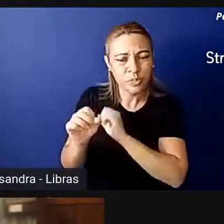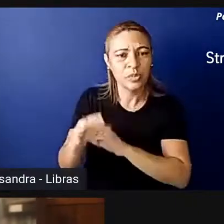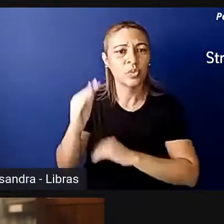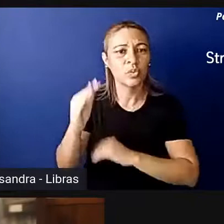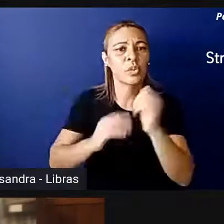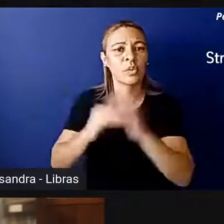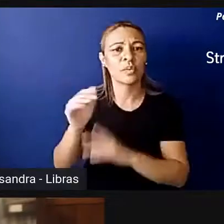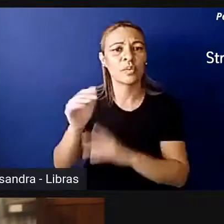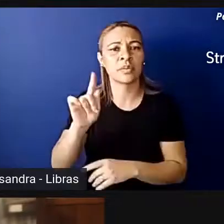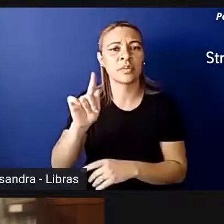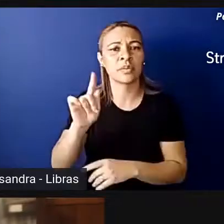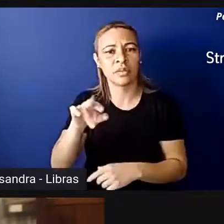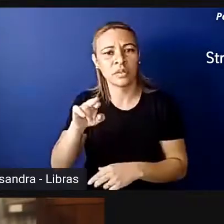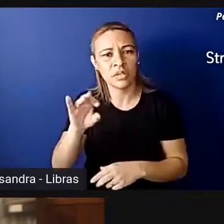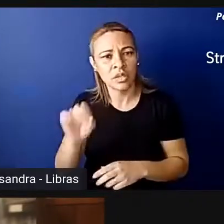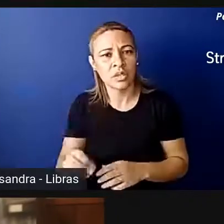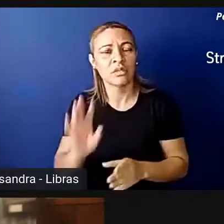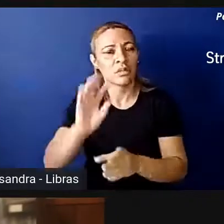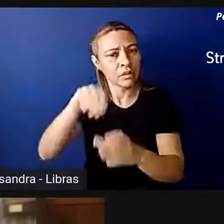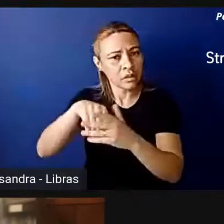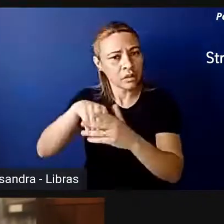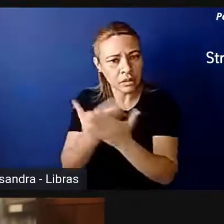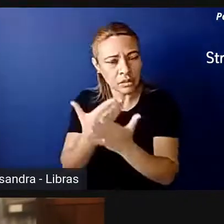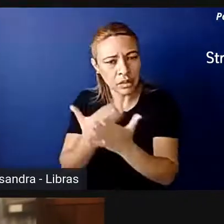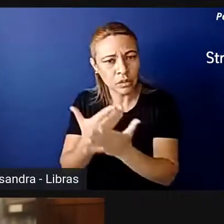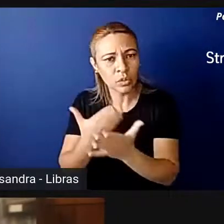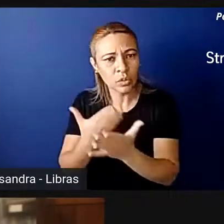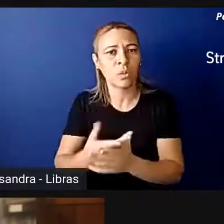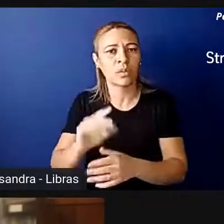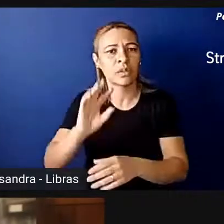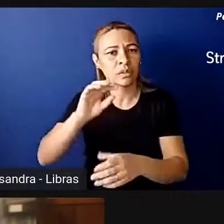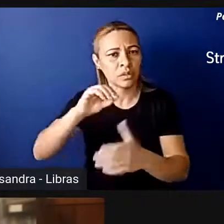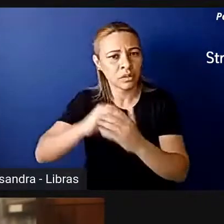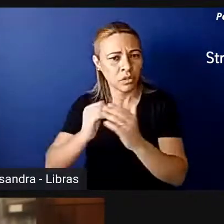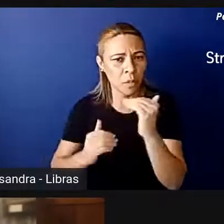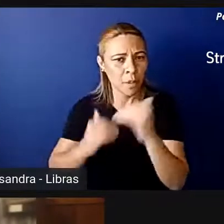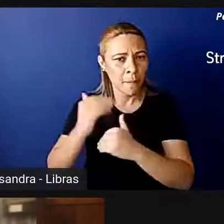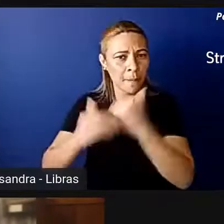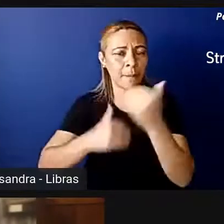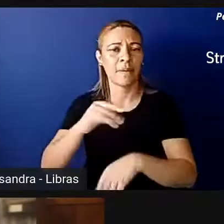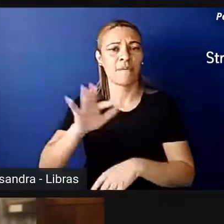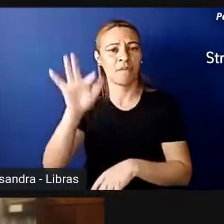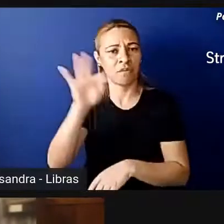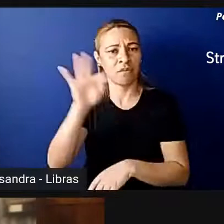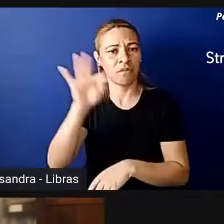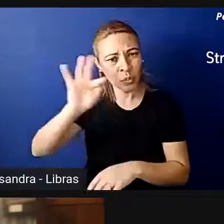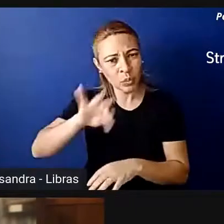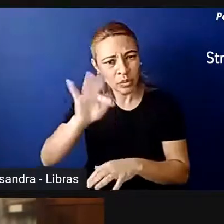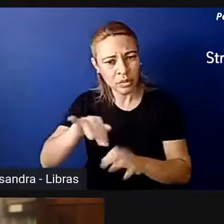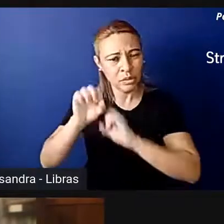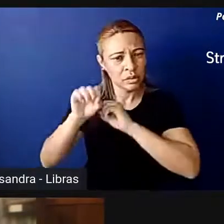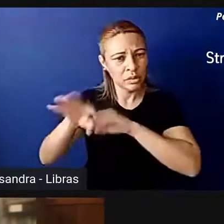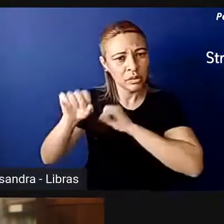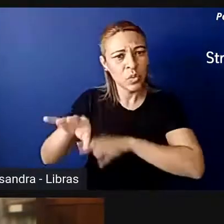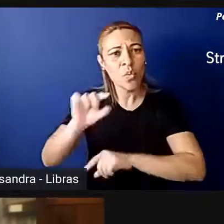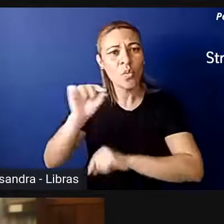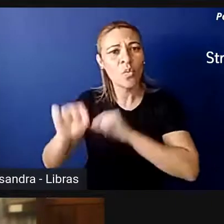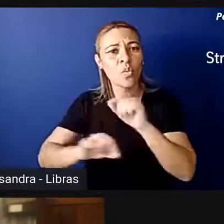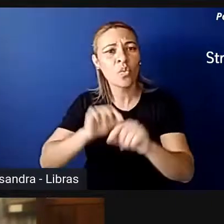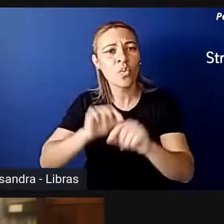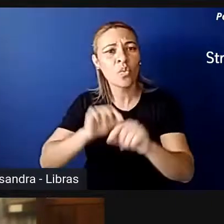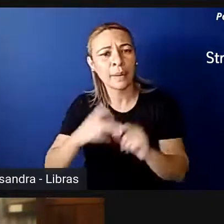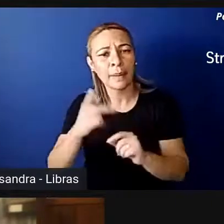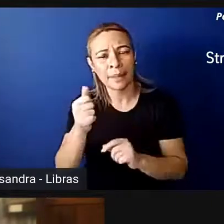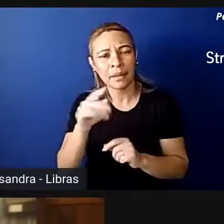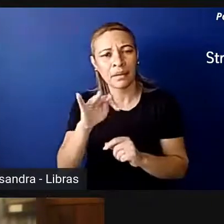Dentro das escolas primárias, dentro das escolas secundárias, dentro das universidades, disseminar o conhecimento, o é patriarcalismo, quais são os seus